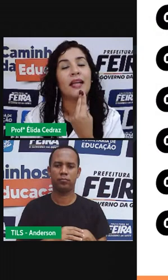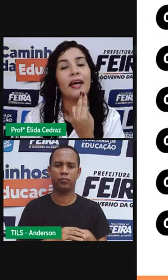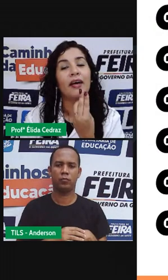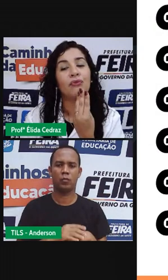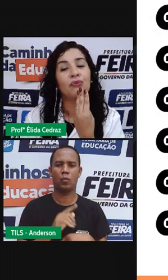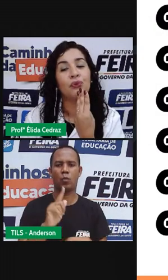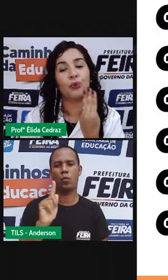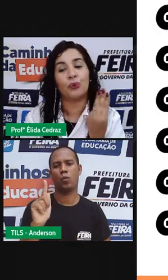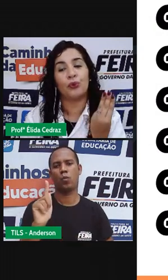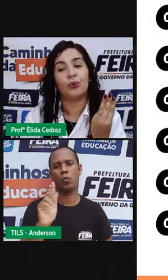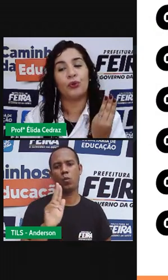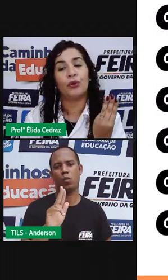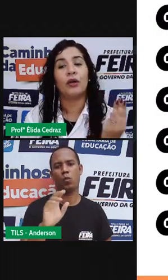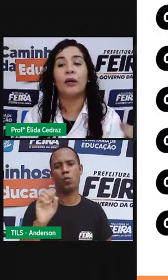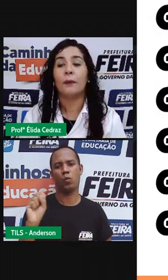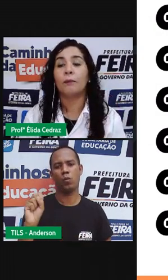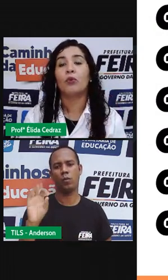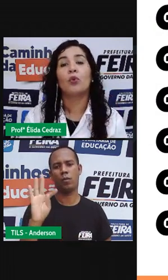gustavo,